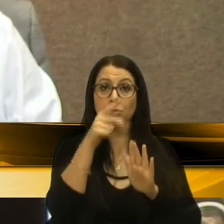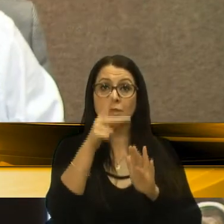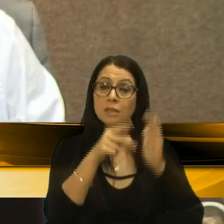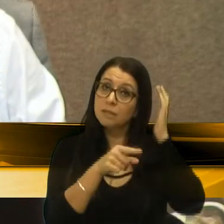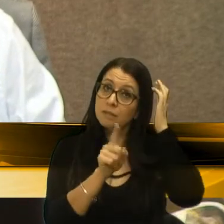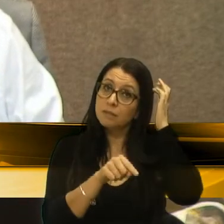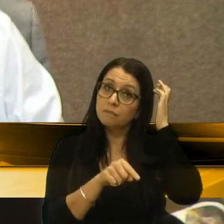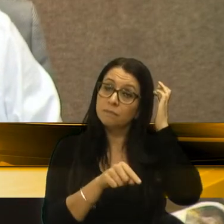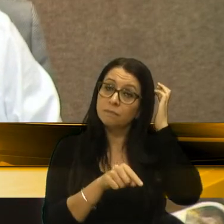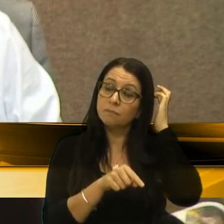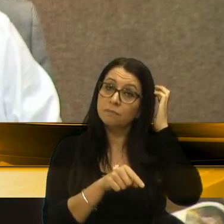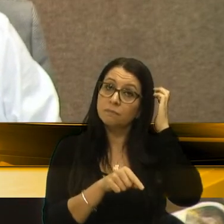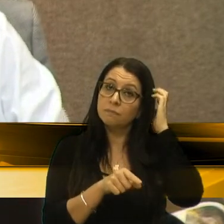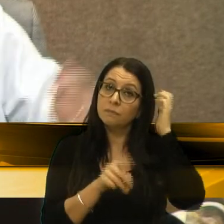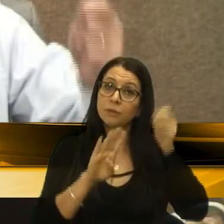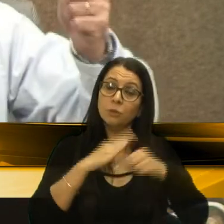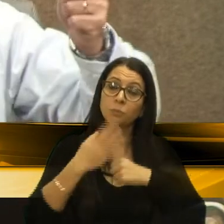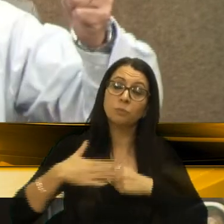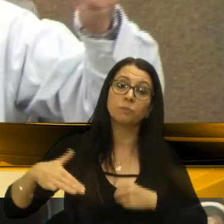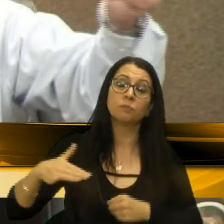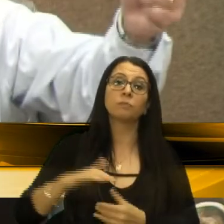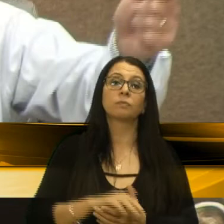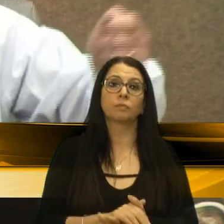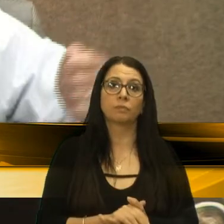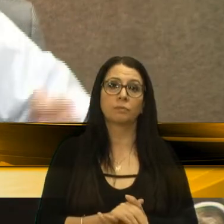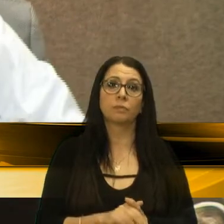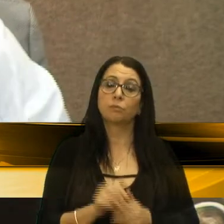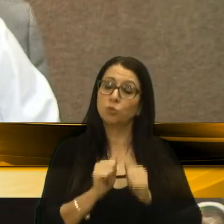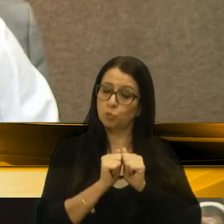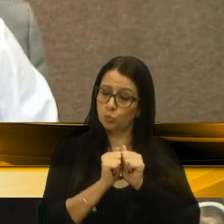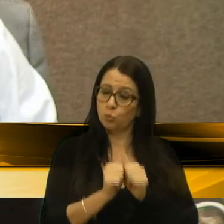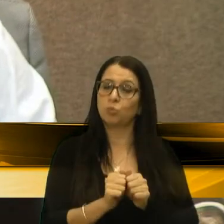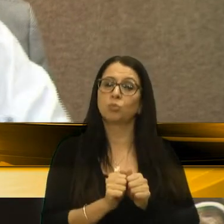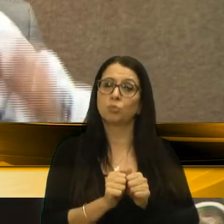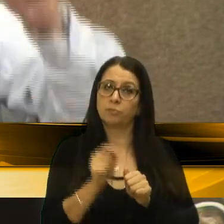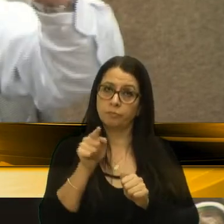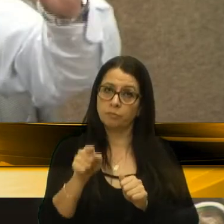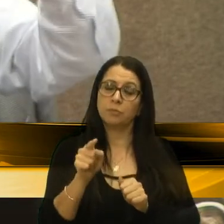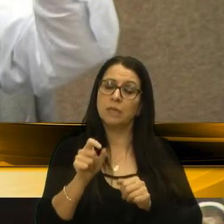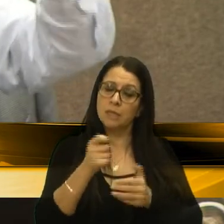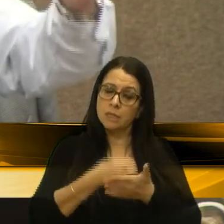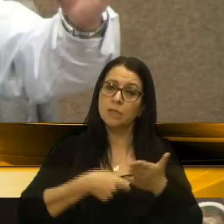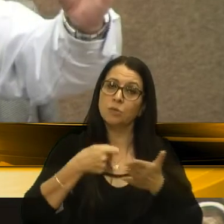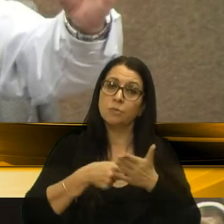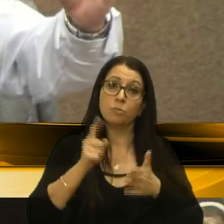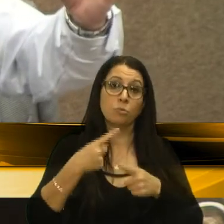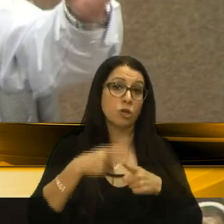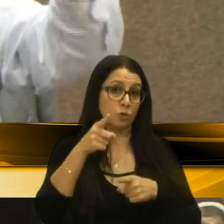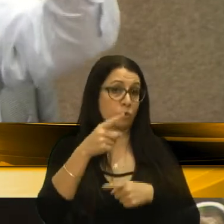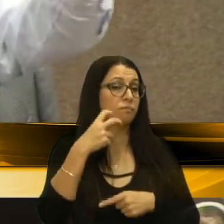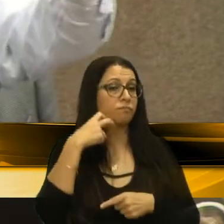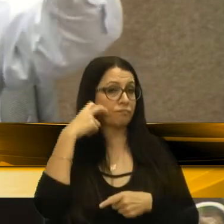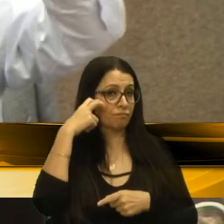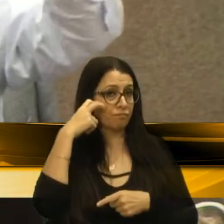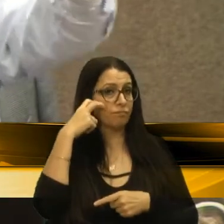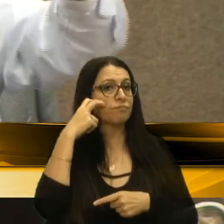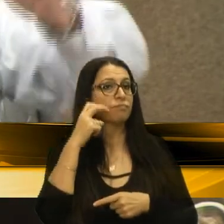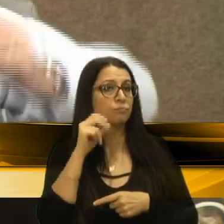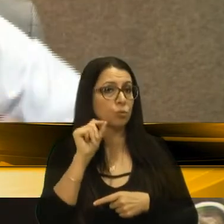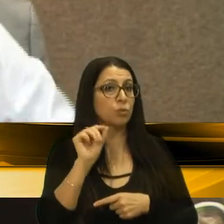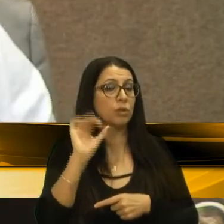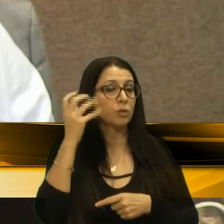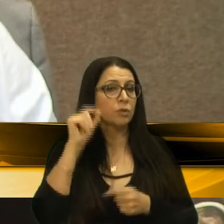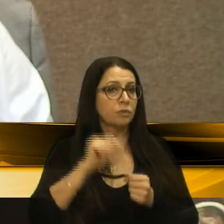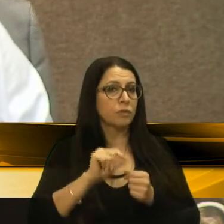Galópolis. Então, estamos juntos com a vossa excelência, porque isso aqui é uma vergonha, o que está sendo